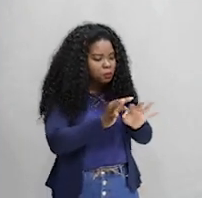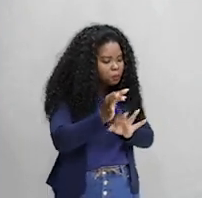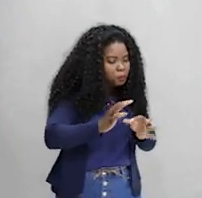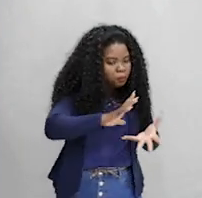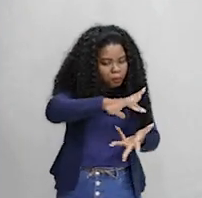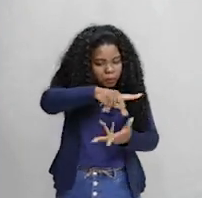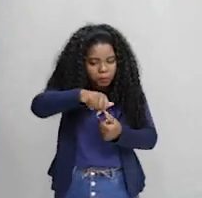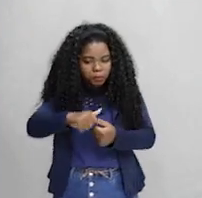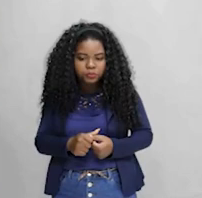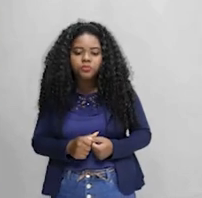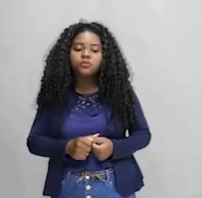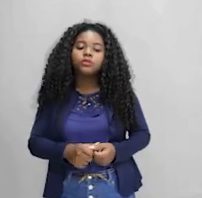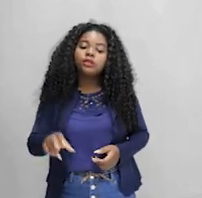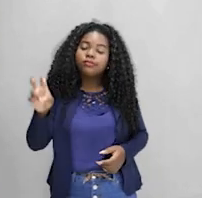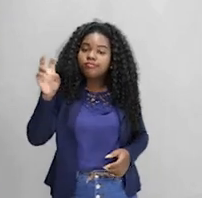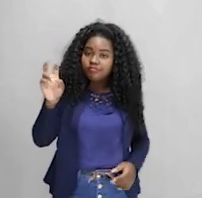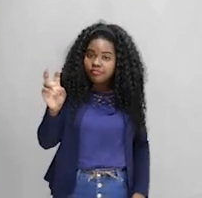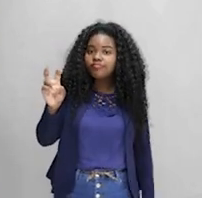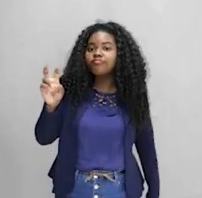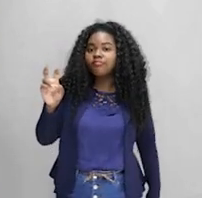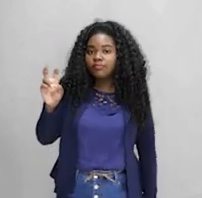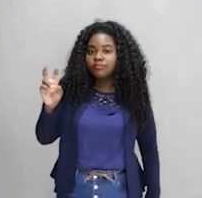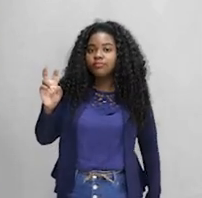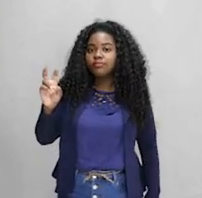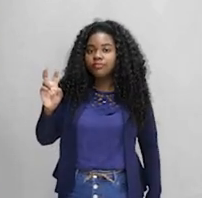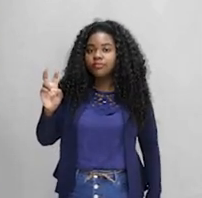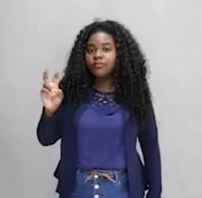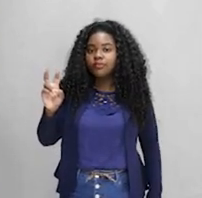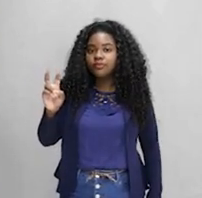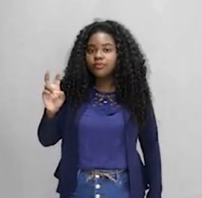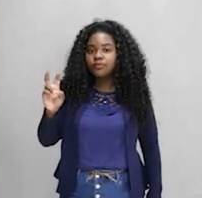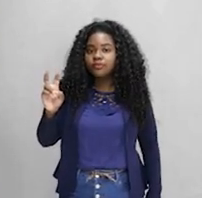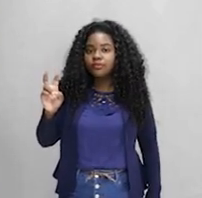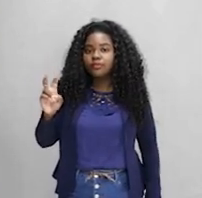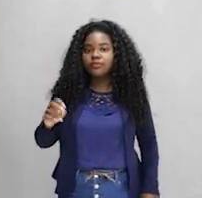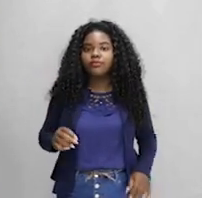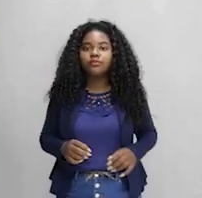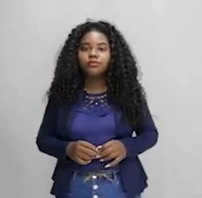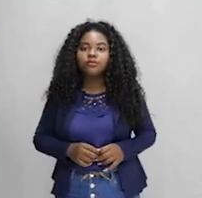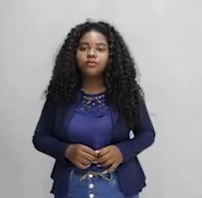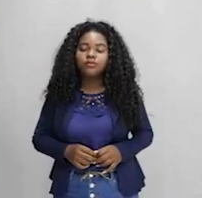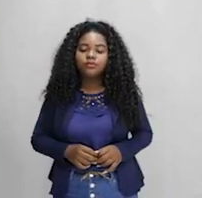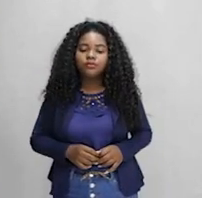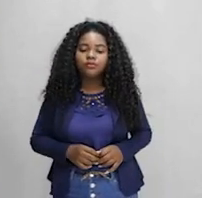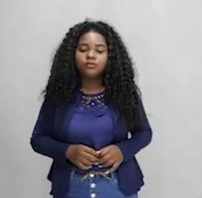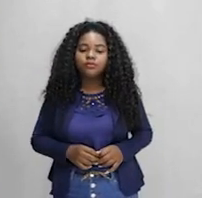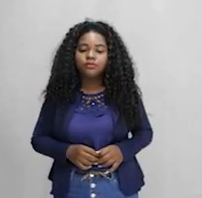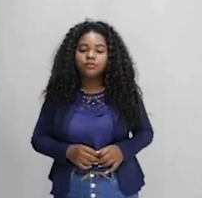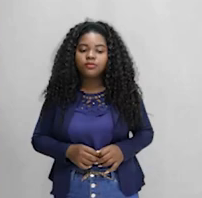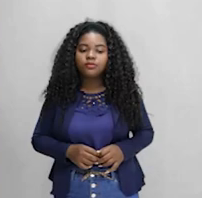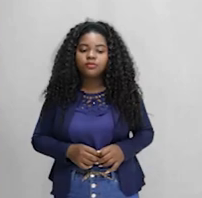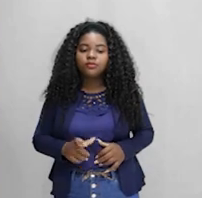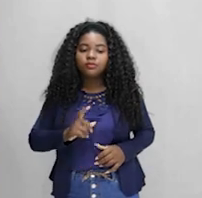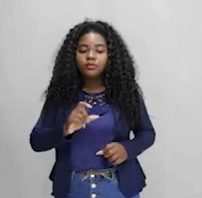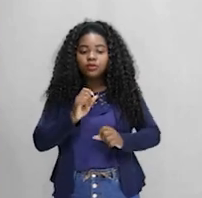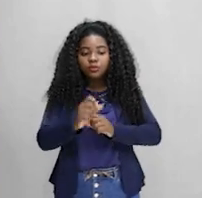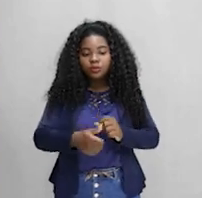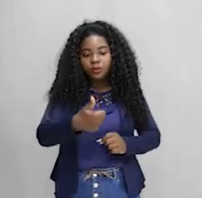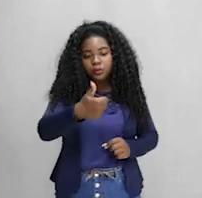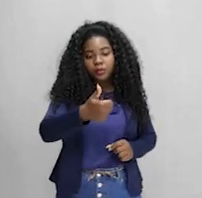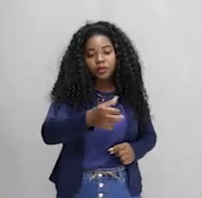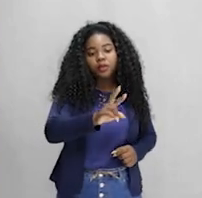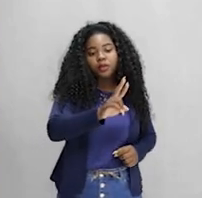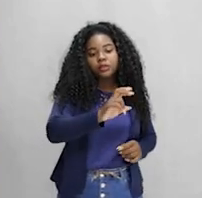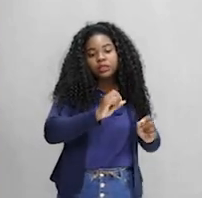citar cinco conferências de maneira geral que vão ter um papel muito importante. Tomando por base a primeira delas, a